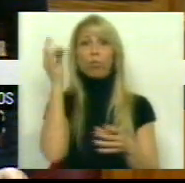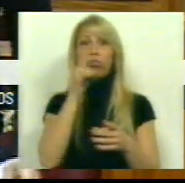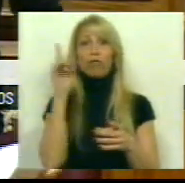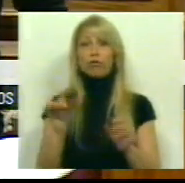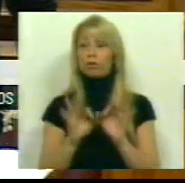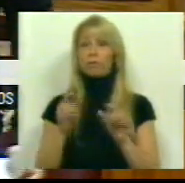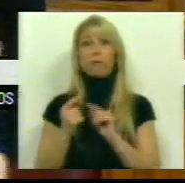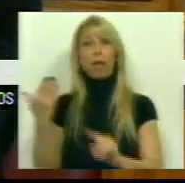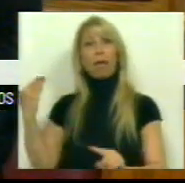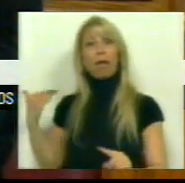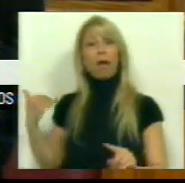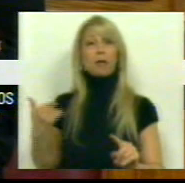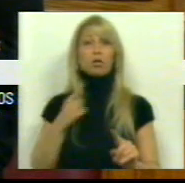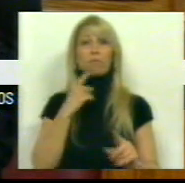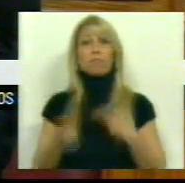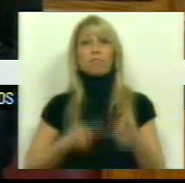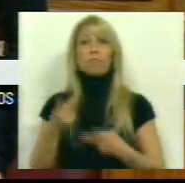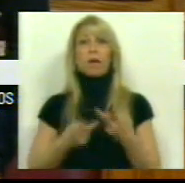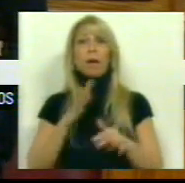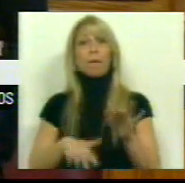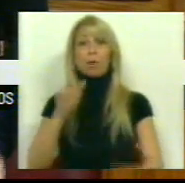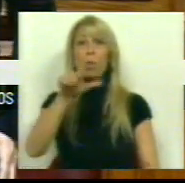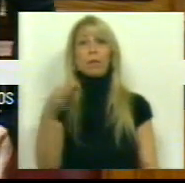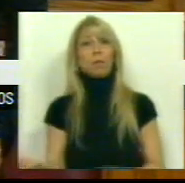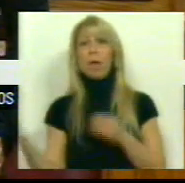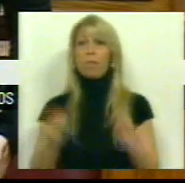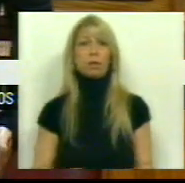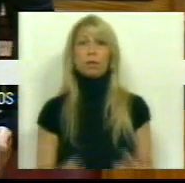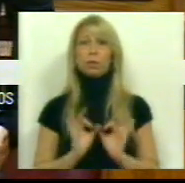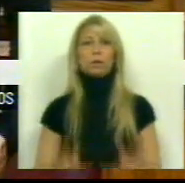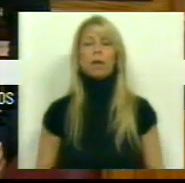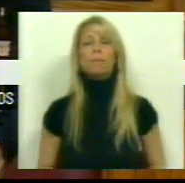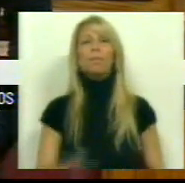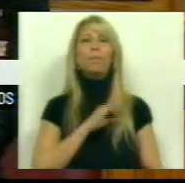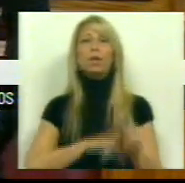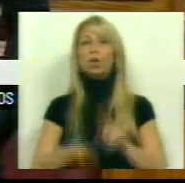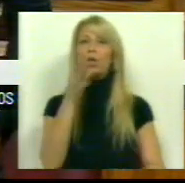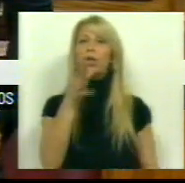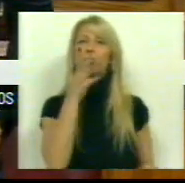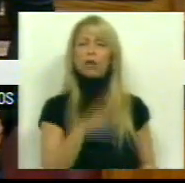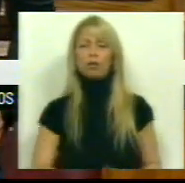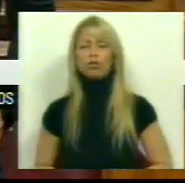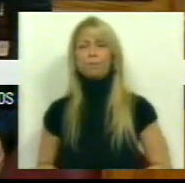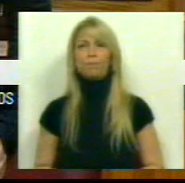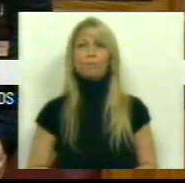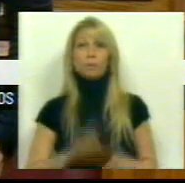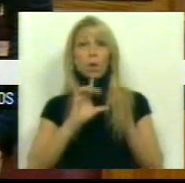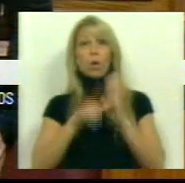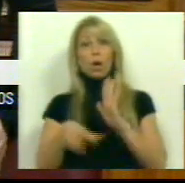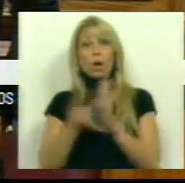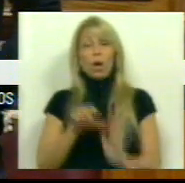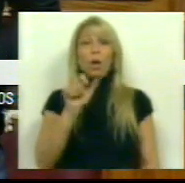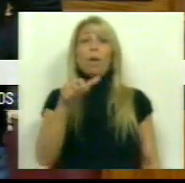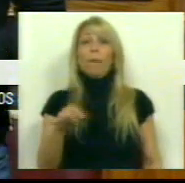que acabamos de ter sobre a apreciação parlamentar que o PCP apresentou. Srs. Deputados, o projeto de lei que o